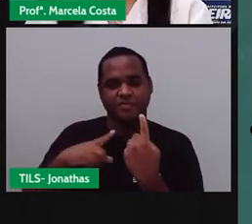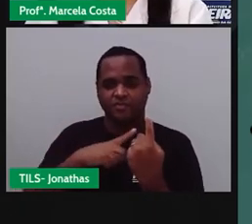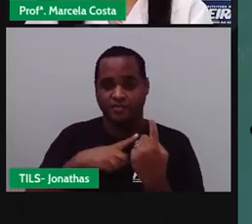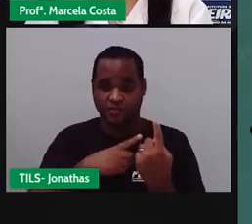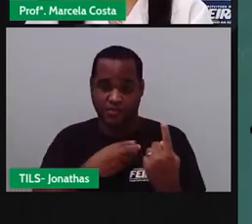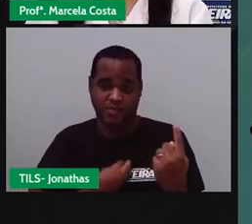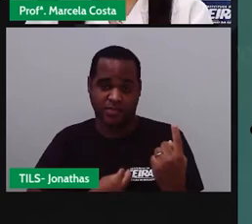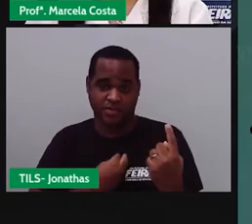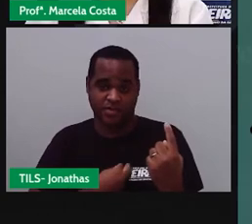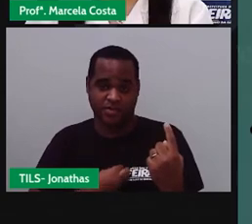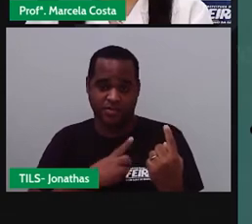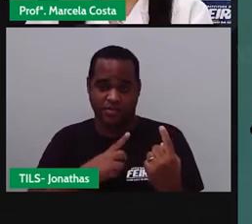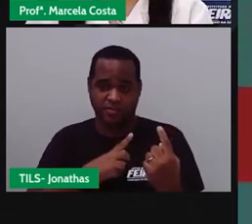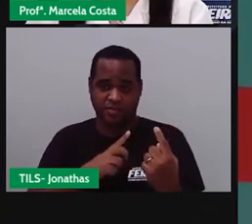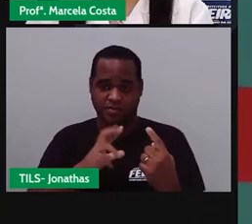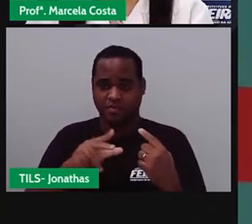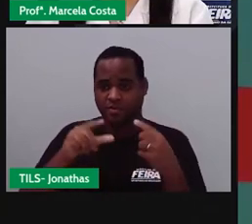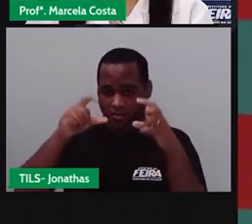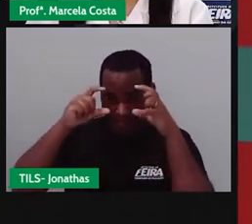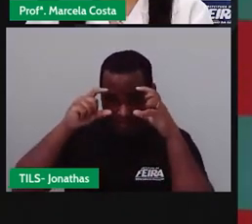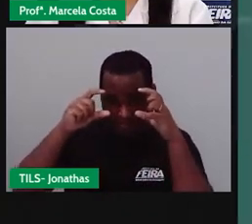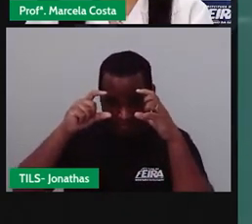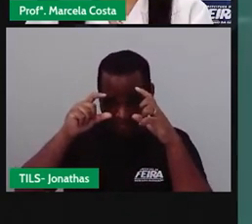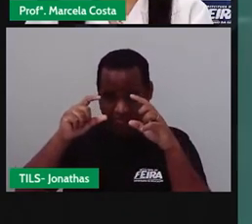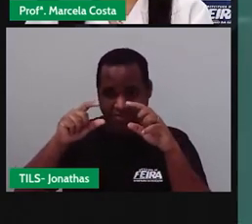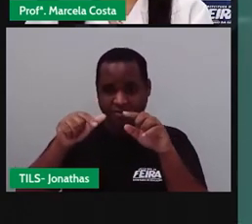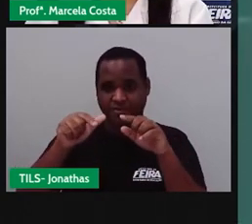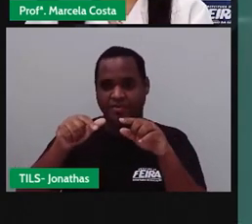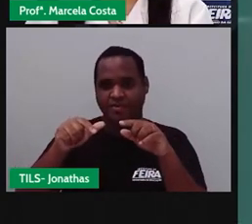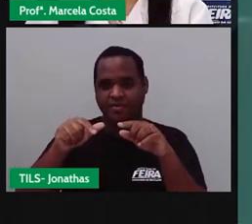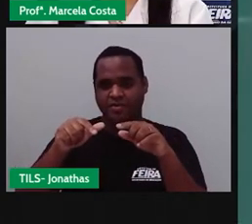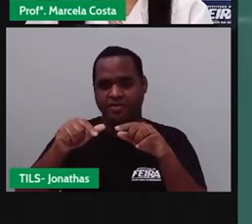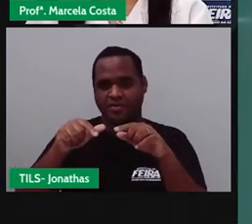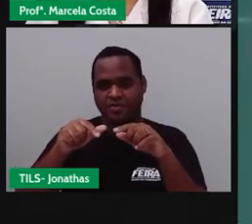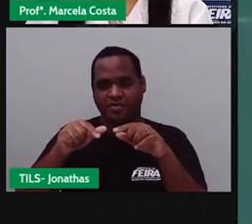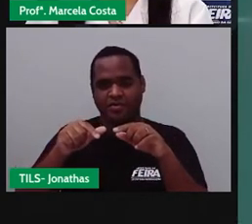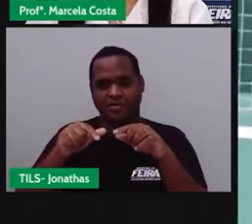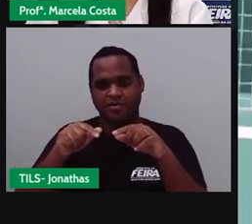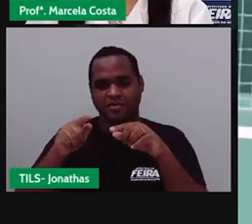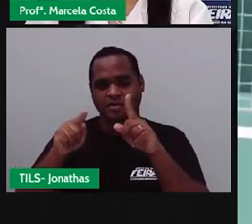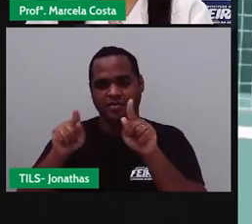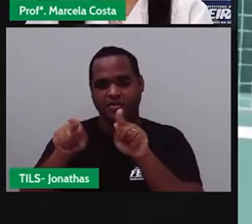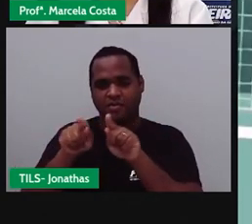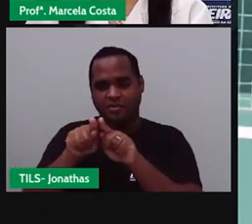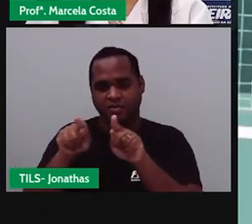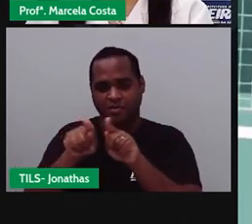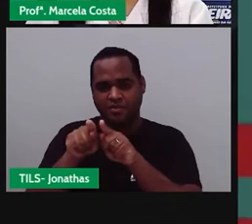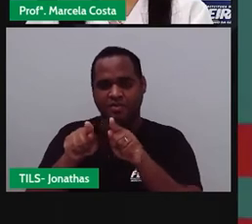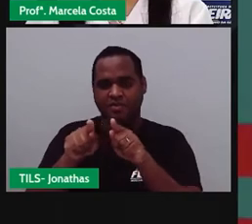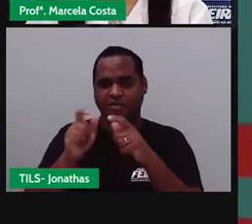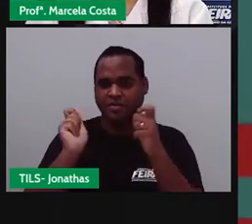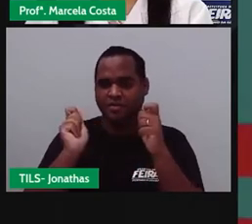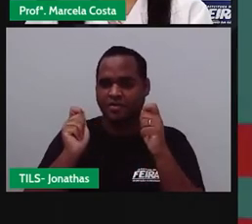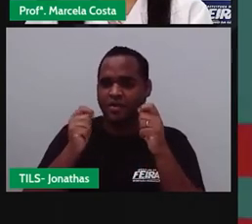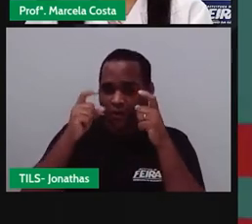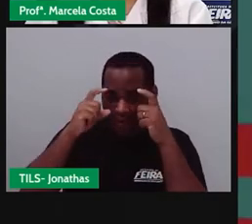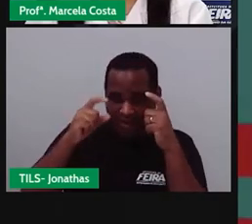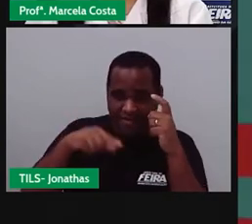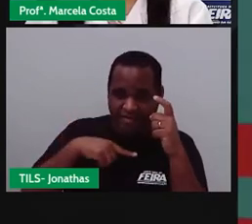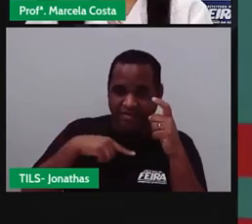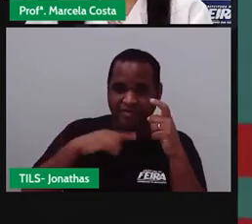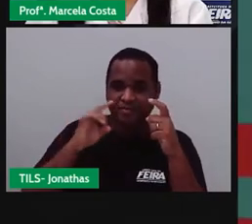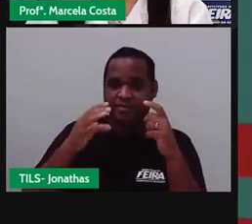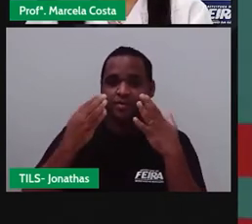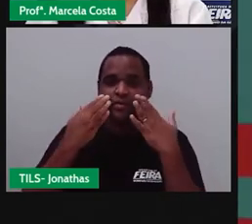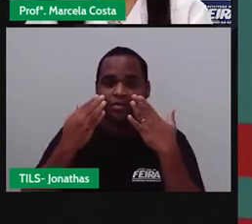gordinho e usa óculos. Eu também tenho óculos. Você não precisa usar sempre? Não. Só quando